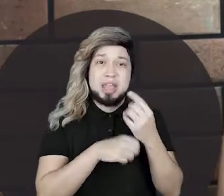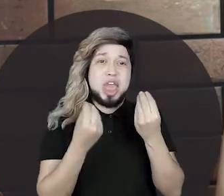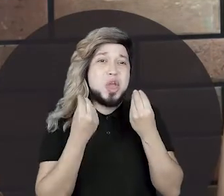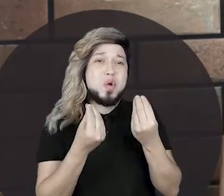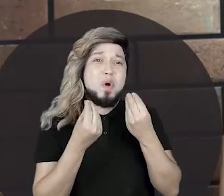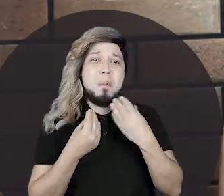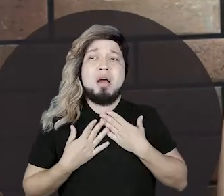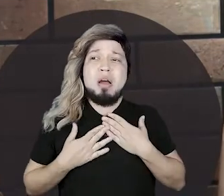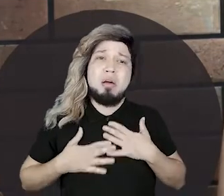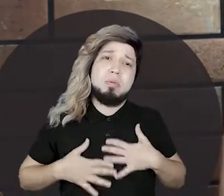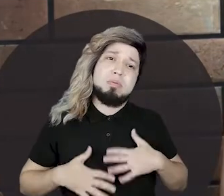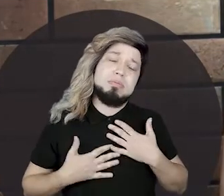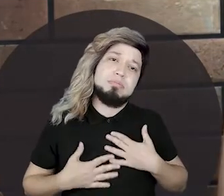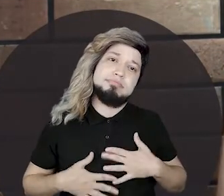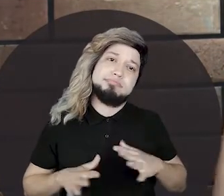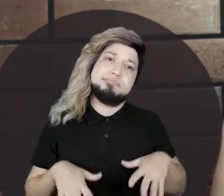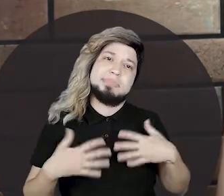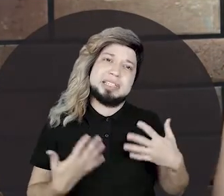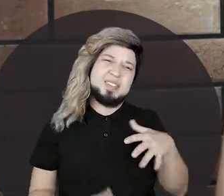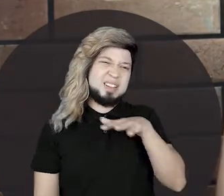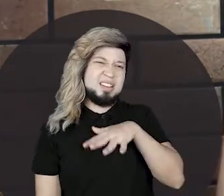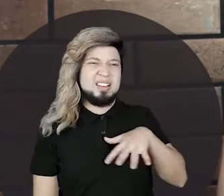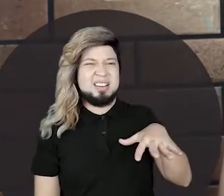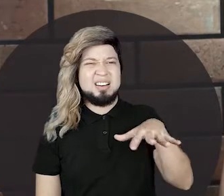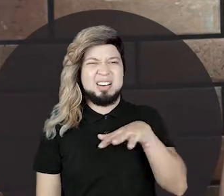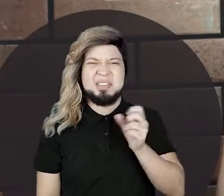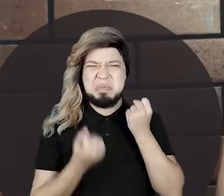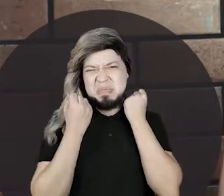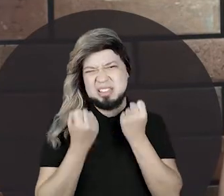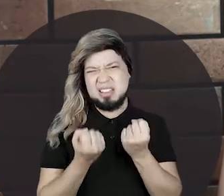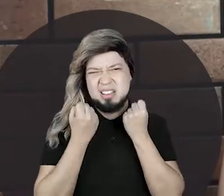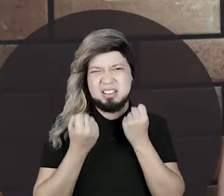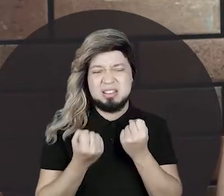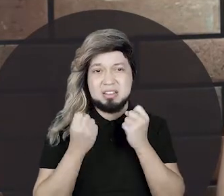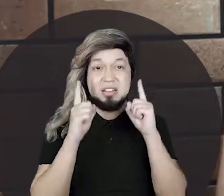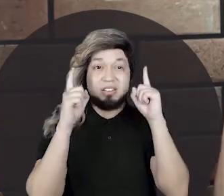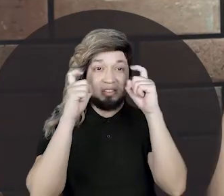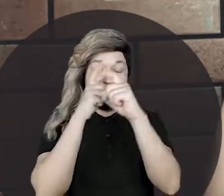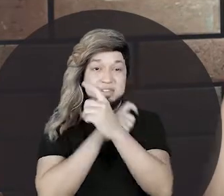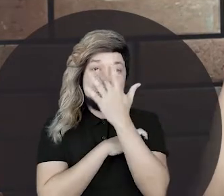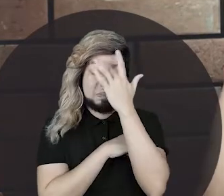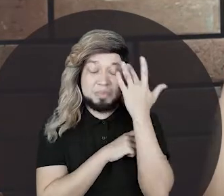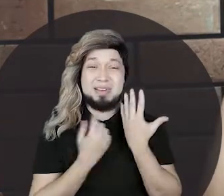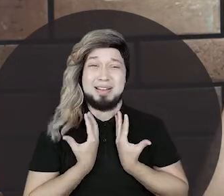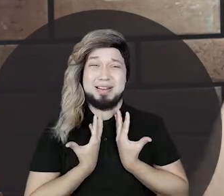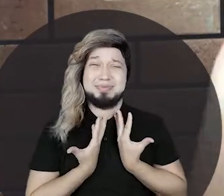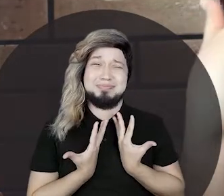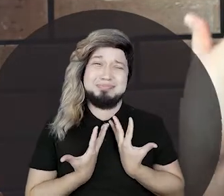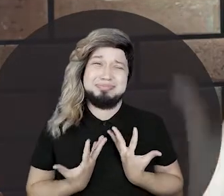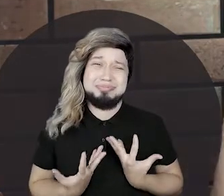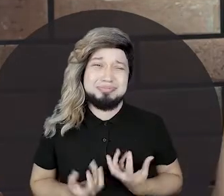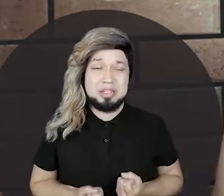descansar. Então, o clima lá, gente, estava ficando pesado. Todo mundo cansado,